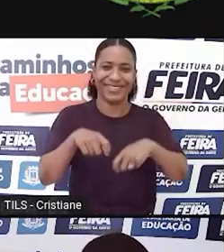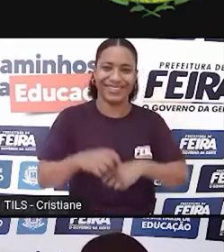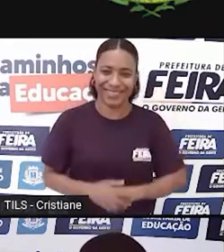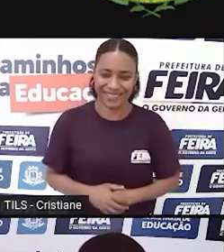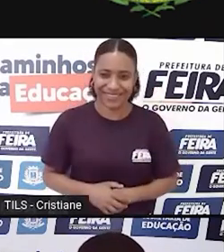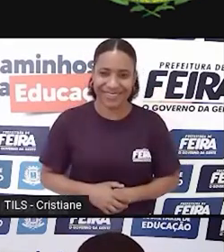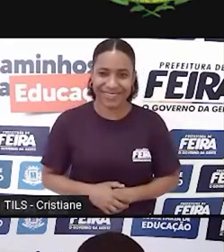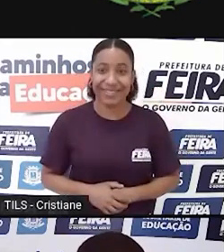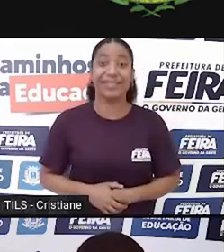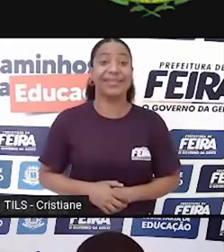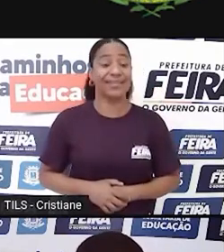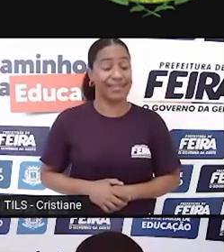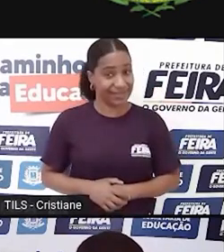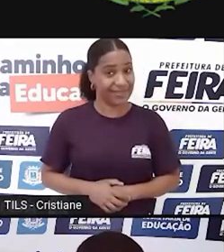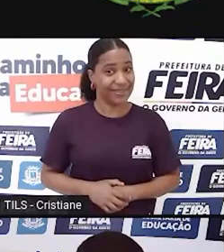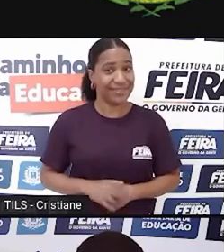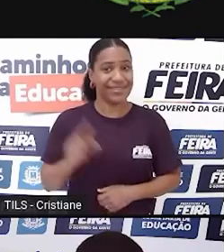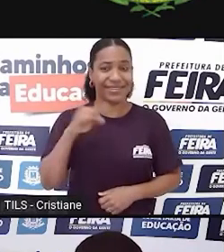nós temos muitos